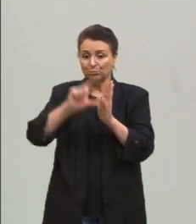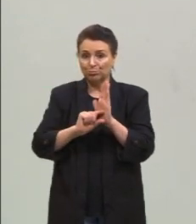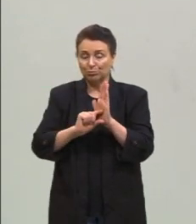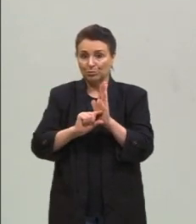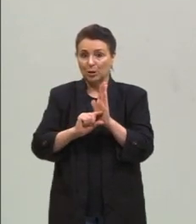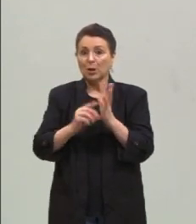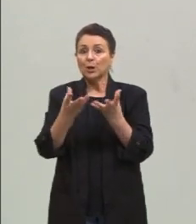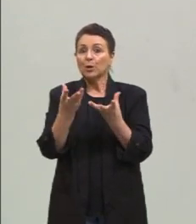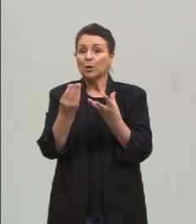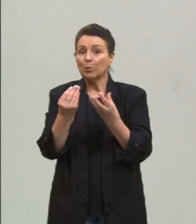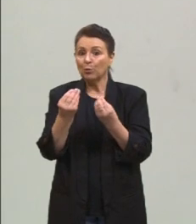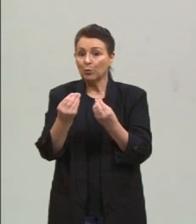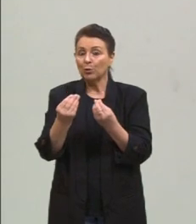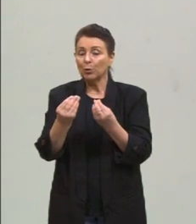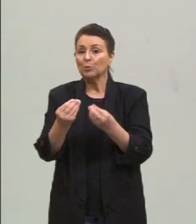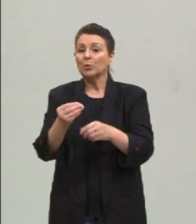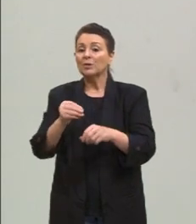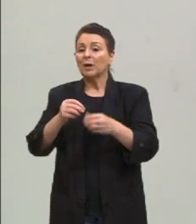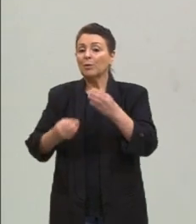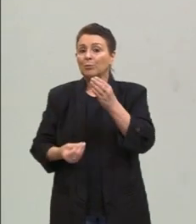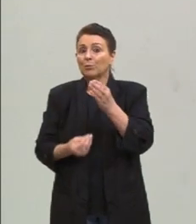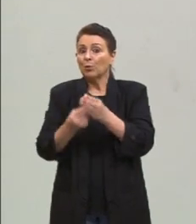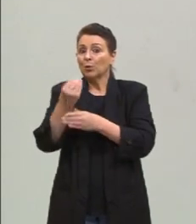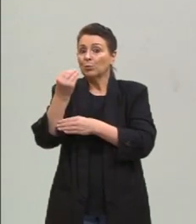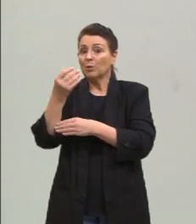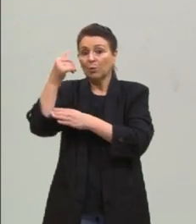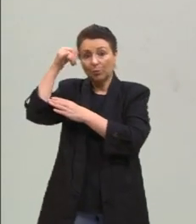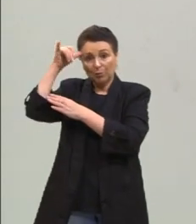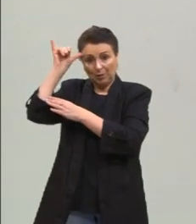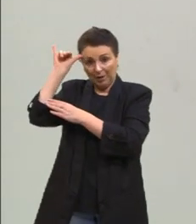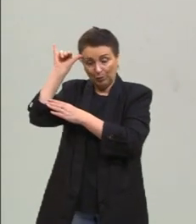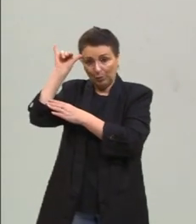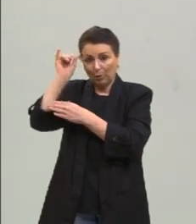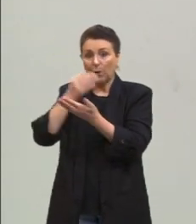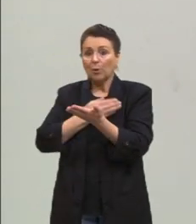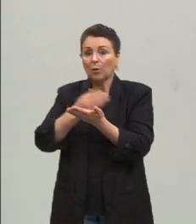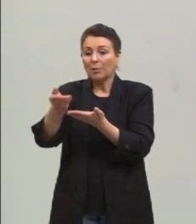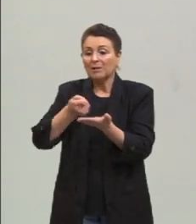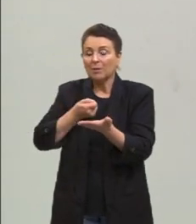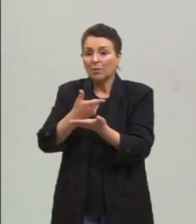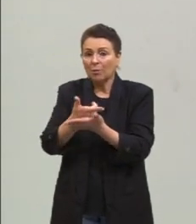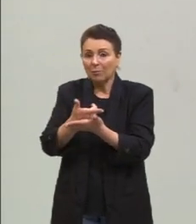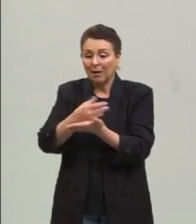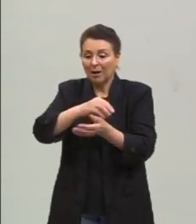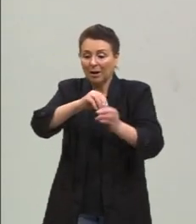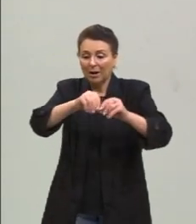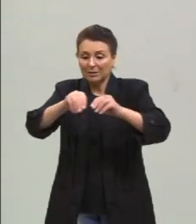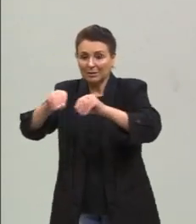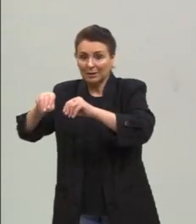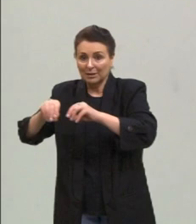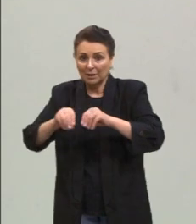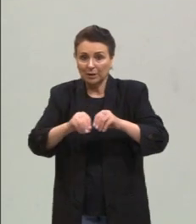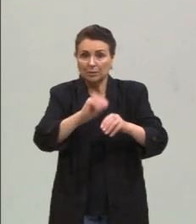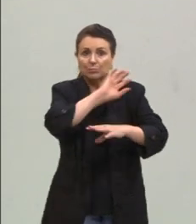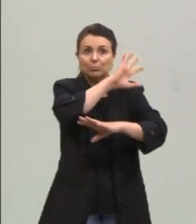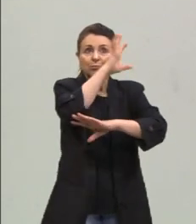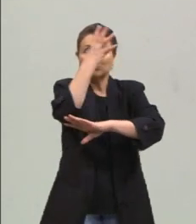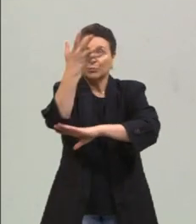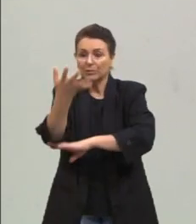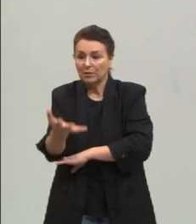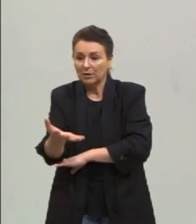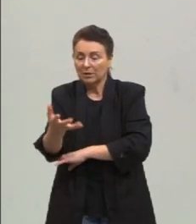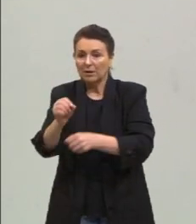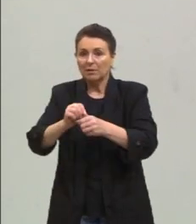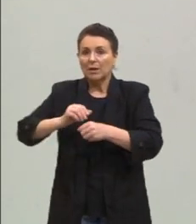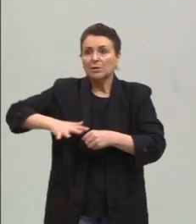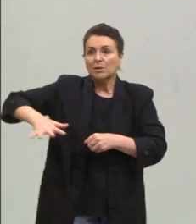pecuaristas, inclusive aqui do Sul, começam a comprar as terras desses seringueiros, desmatar tudo para fazer campo,